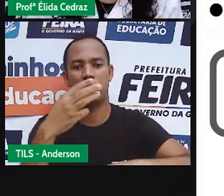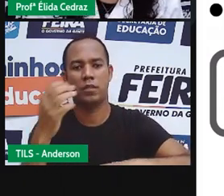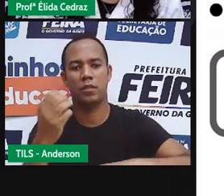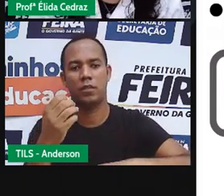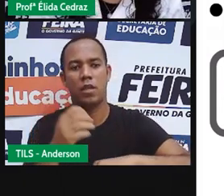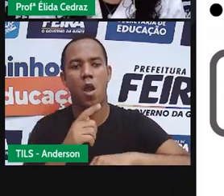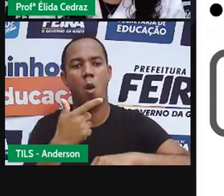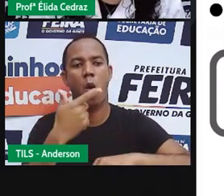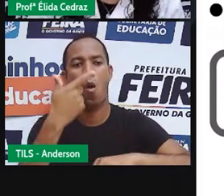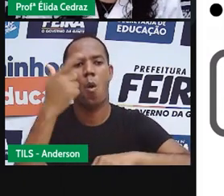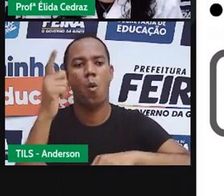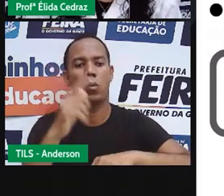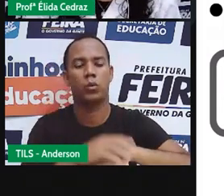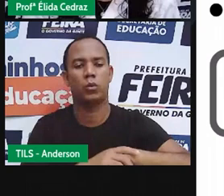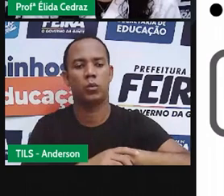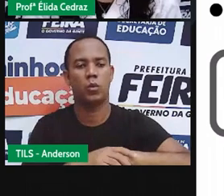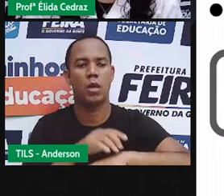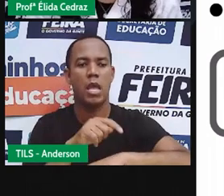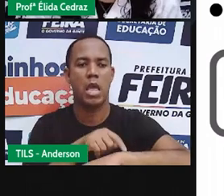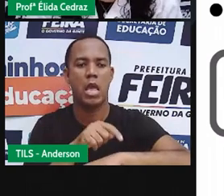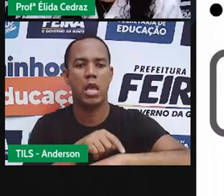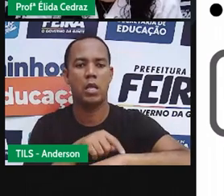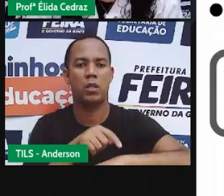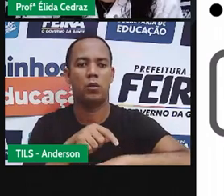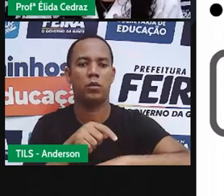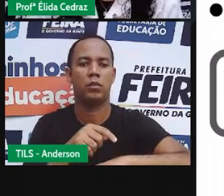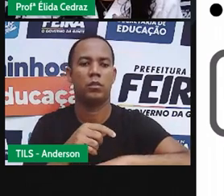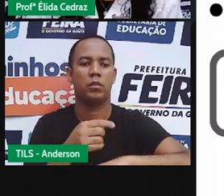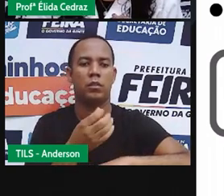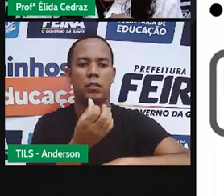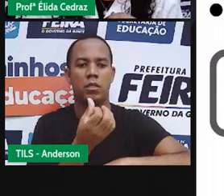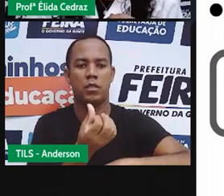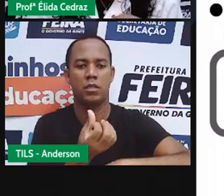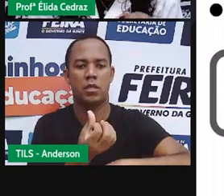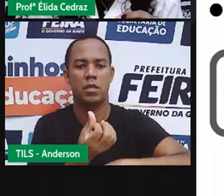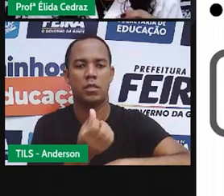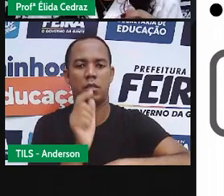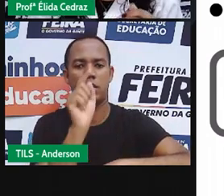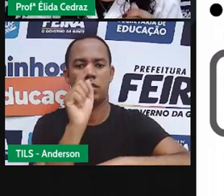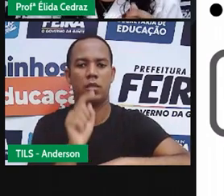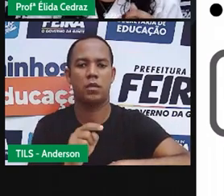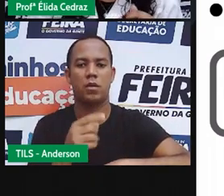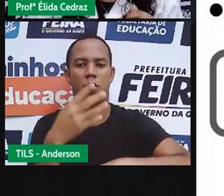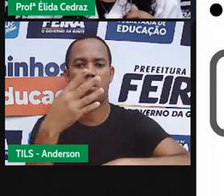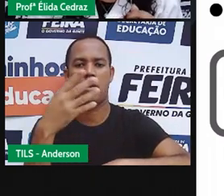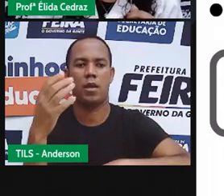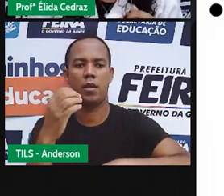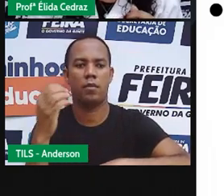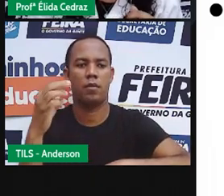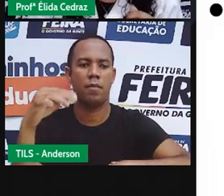o outro relógio, seis horas e quarenta minutos. Vamos ver?